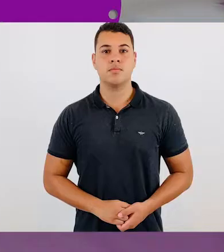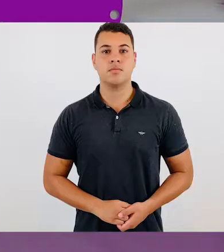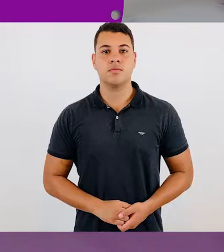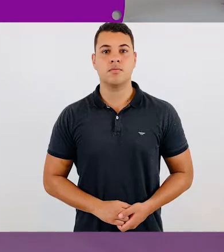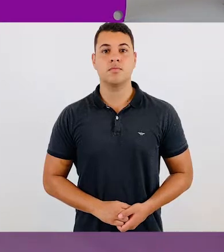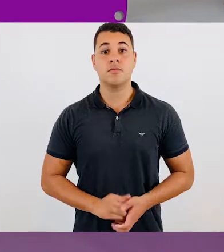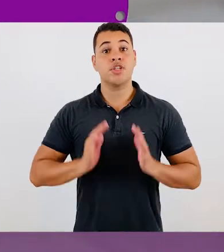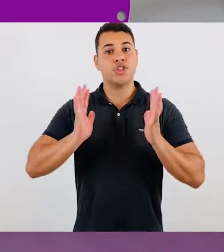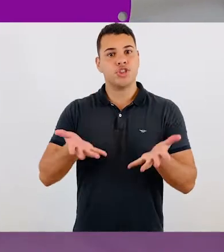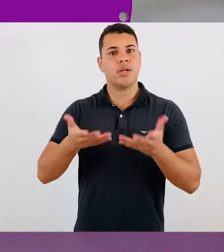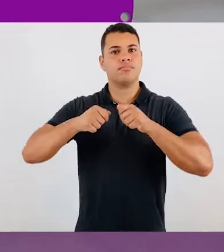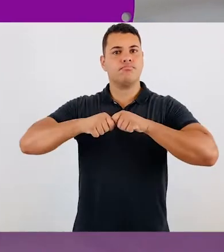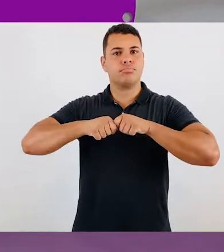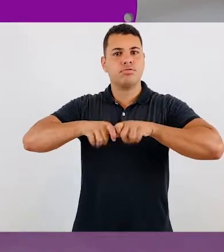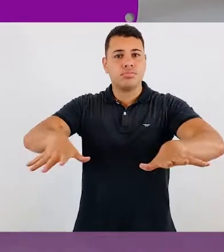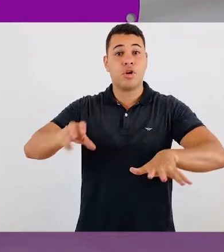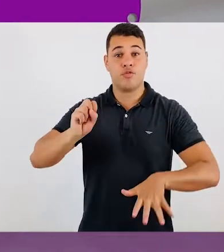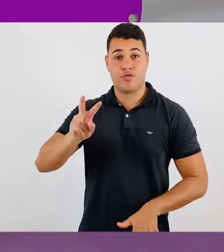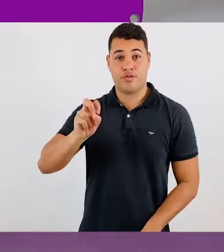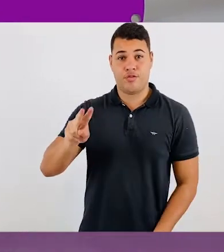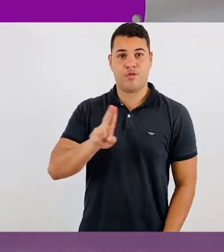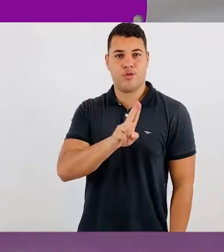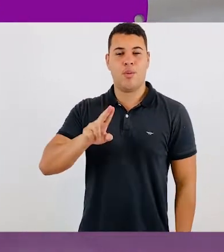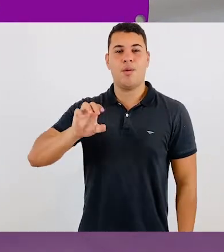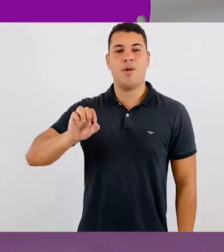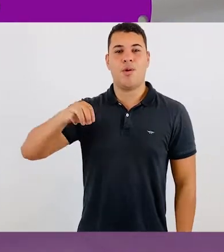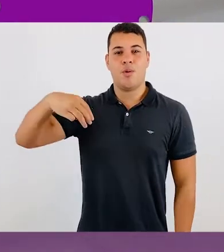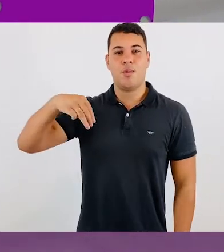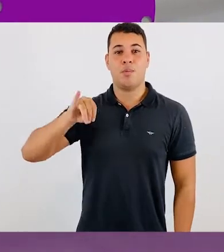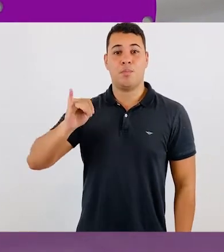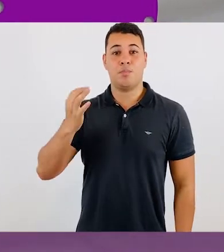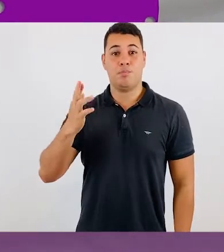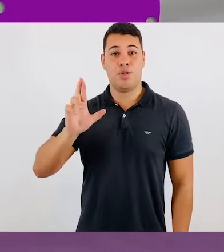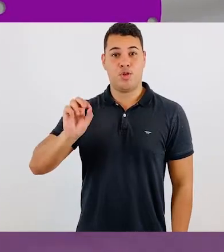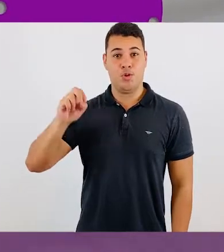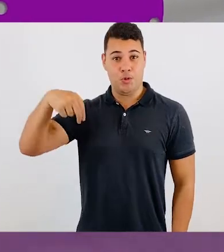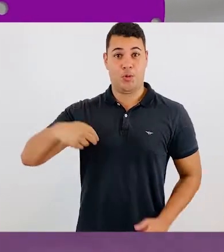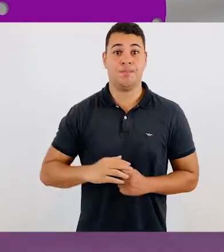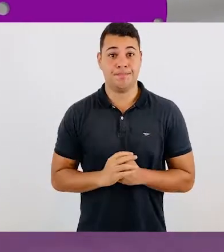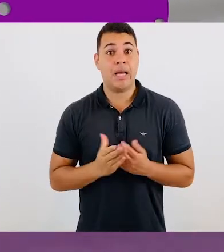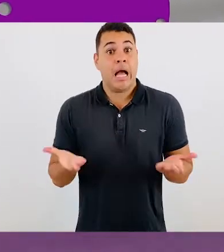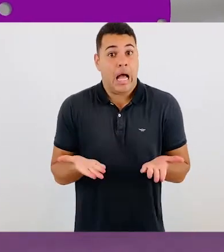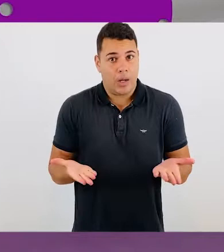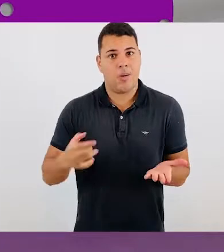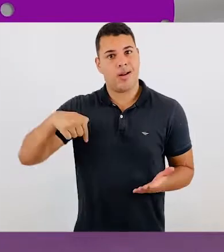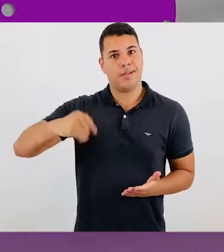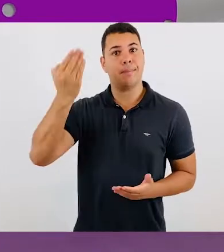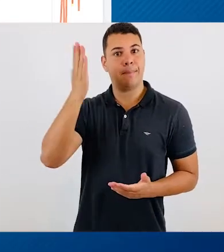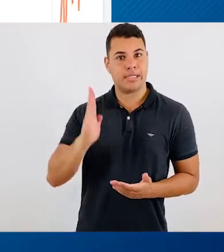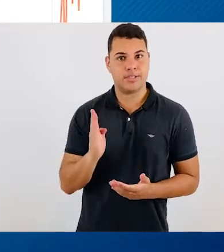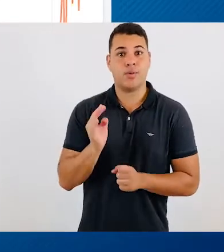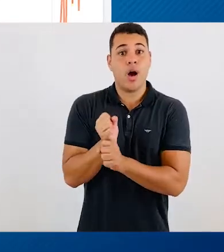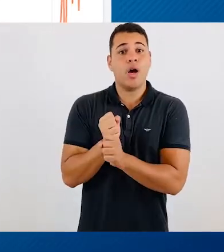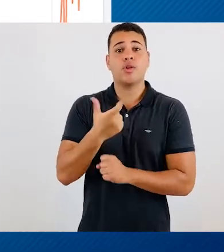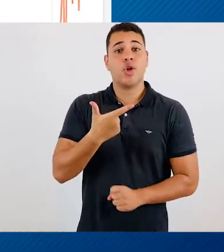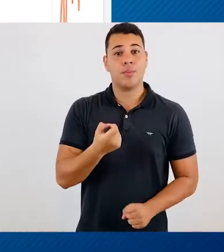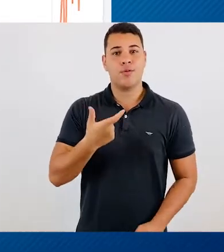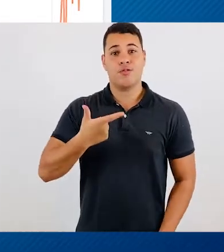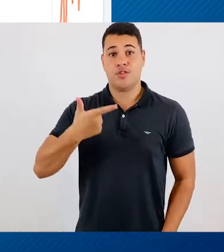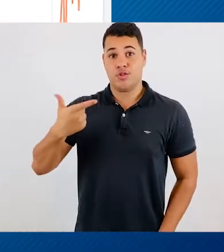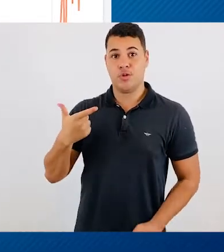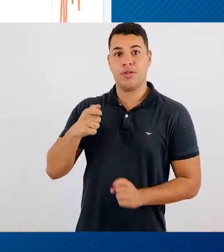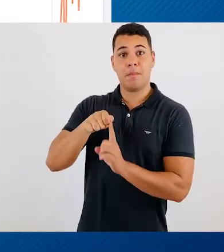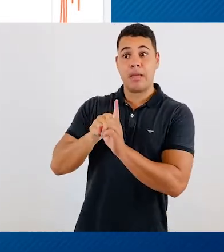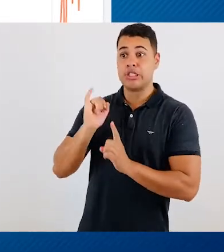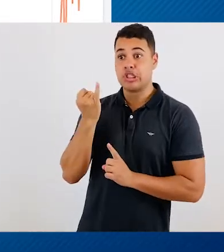Com a disseminação da Ômicron no país, o Brasil bateu em janeiro de 2022 sucessivos recordes diários